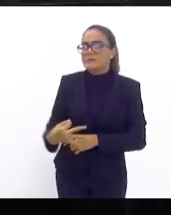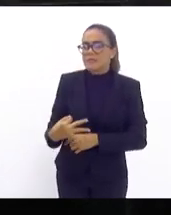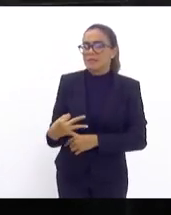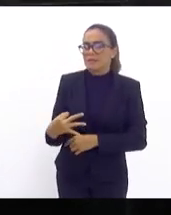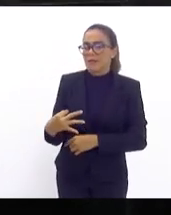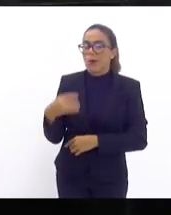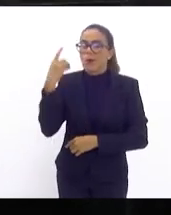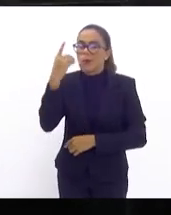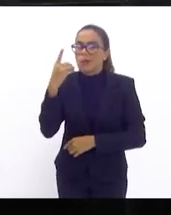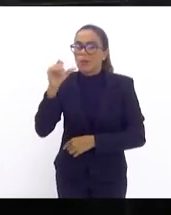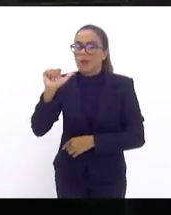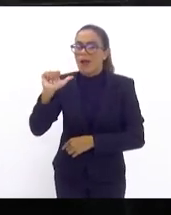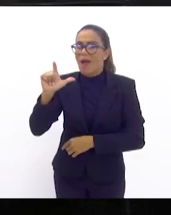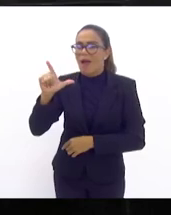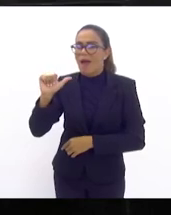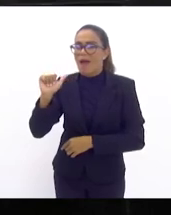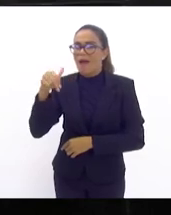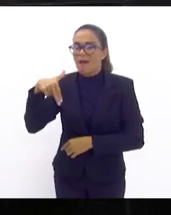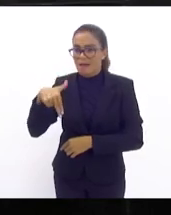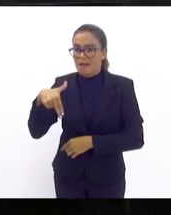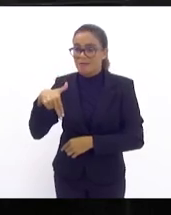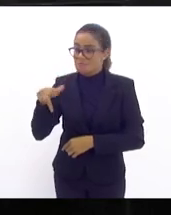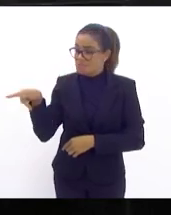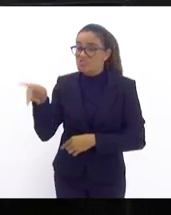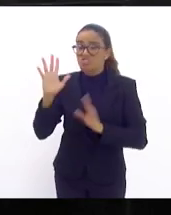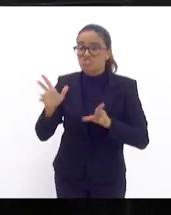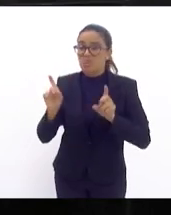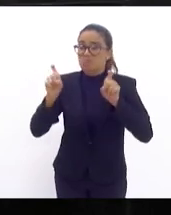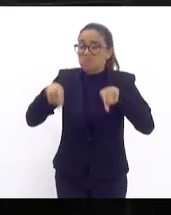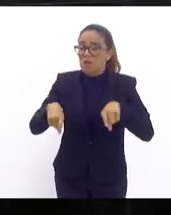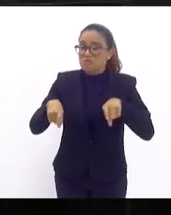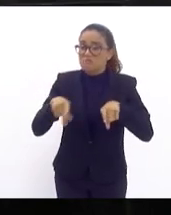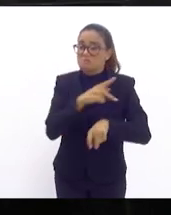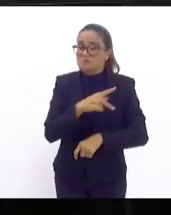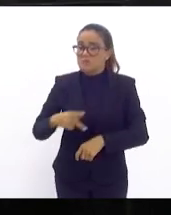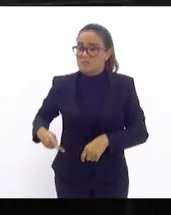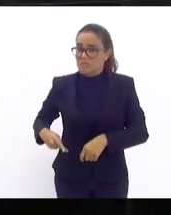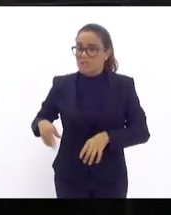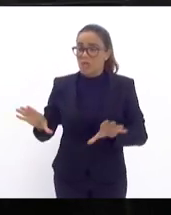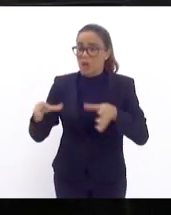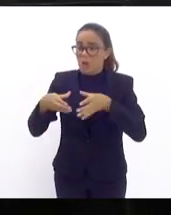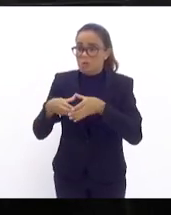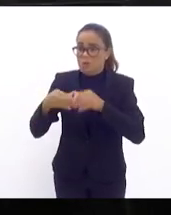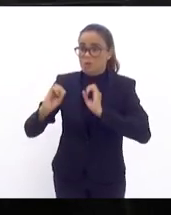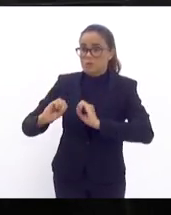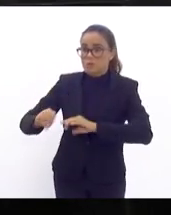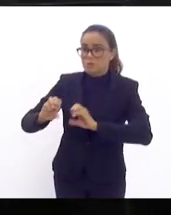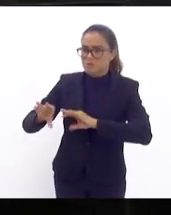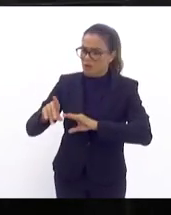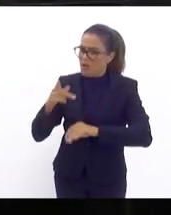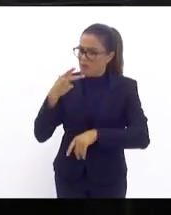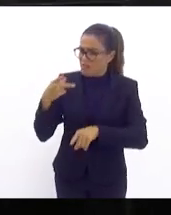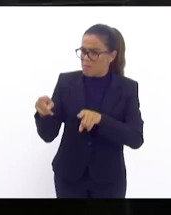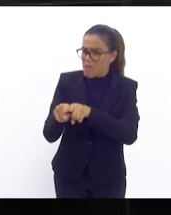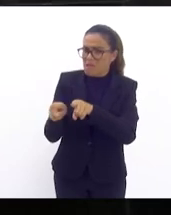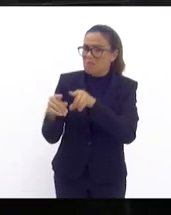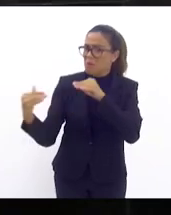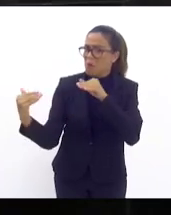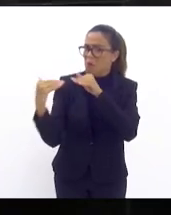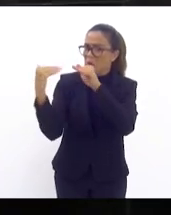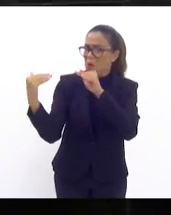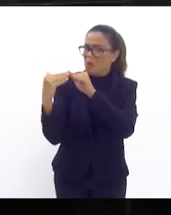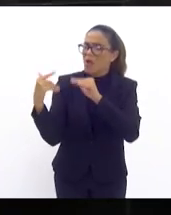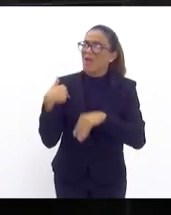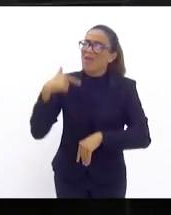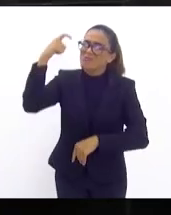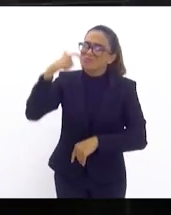Alain, tão logo tomou posse como presidente da Comissão de Educação, também afirmou o que eu vinha falando há